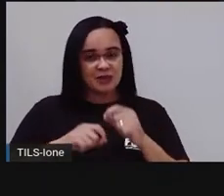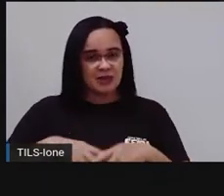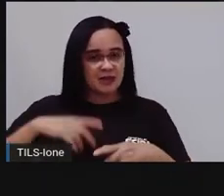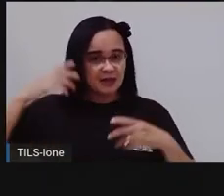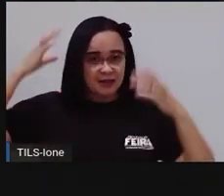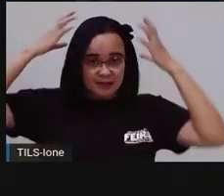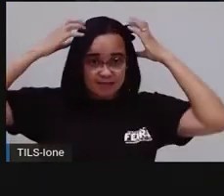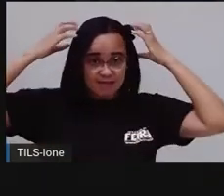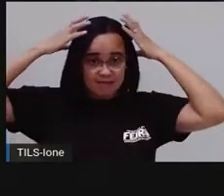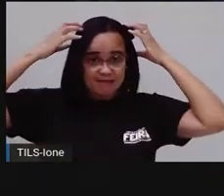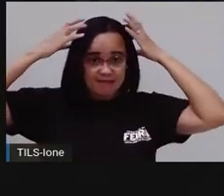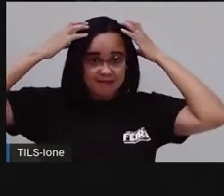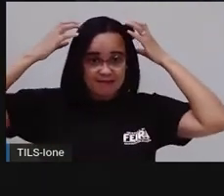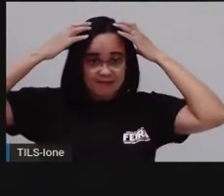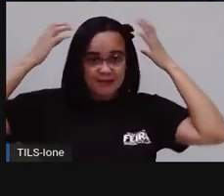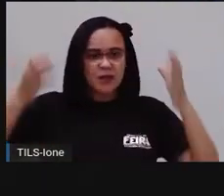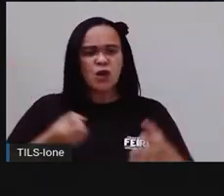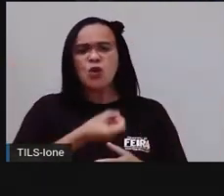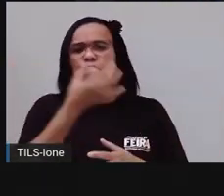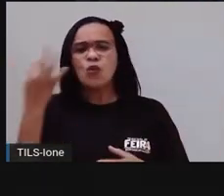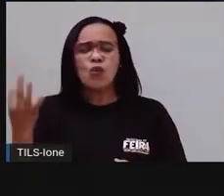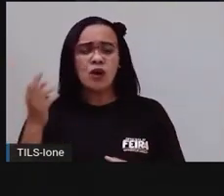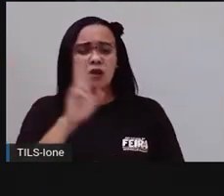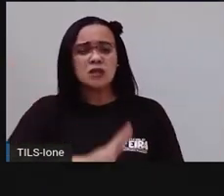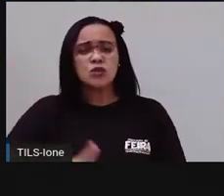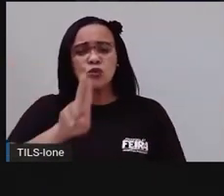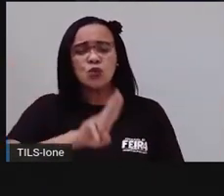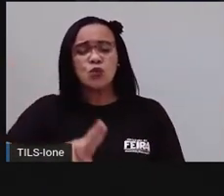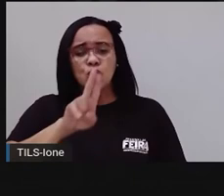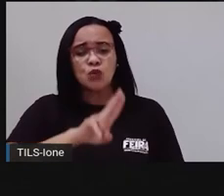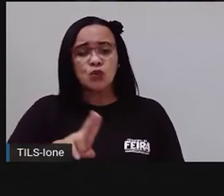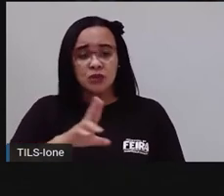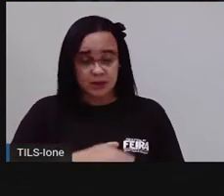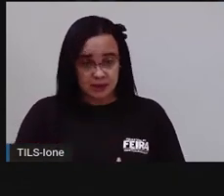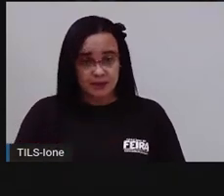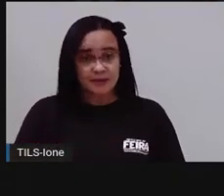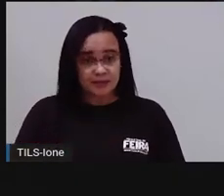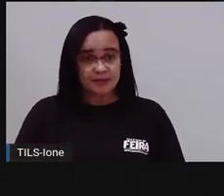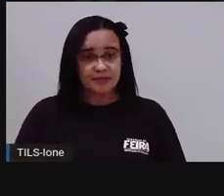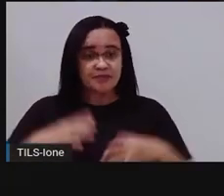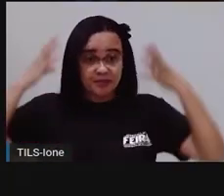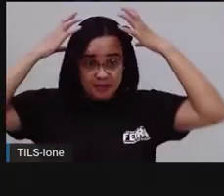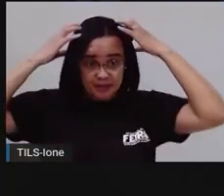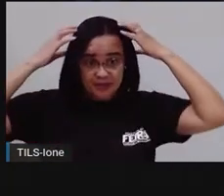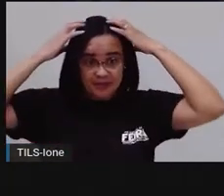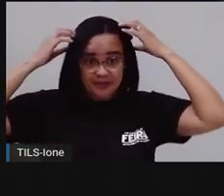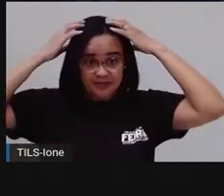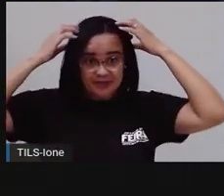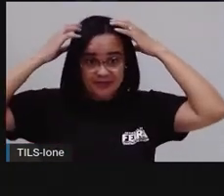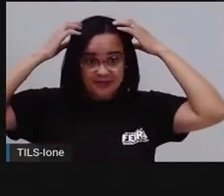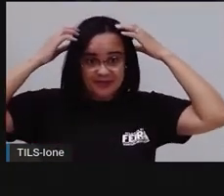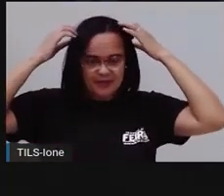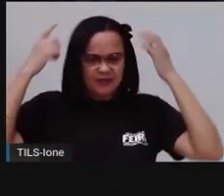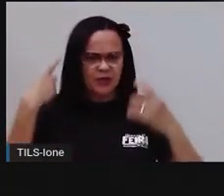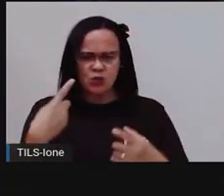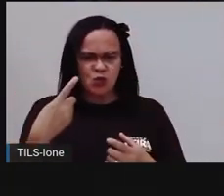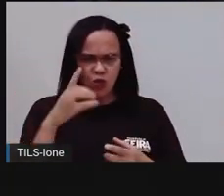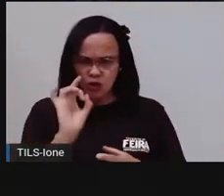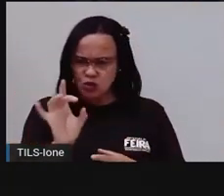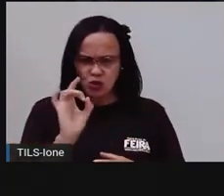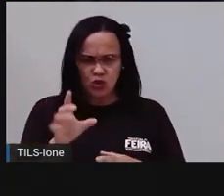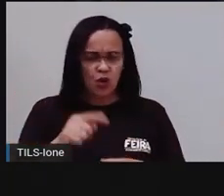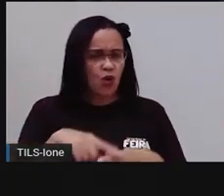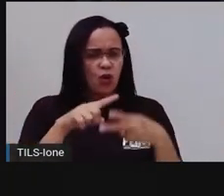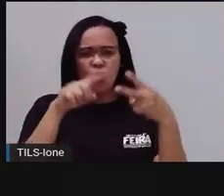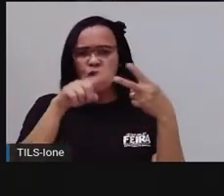aqui na tela. Quantas vezes você usa o shampoo, né? Quando você lava o cabelo, você usa, passa uma vez só o shampoo, passa